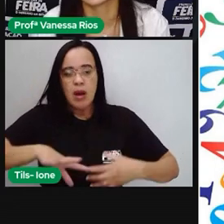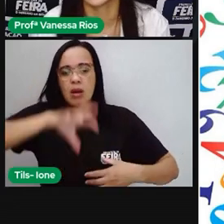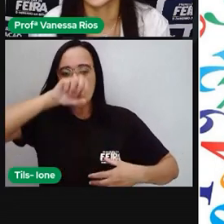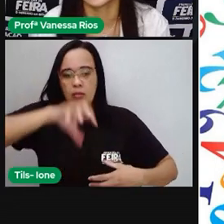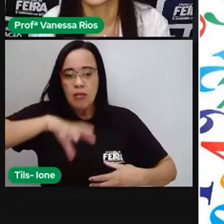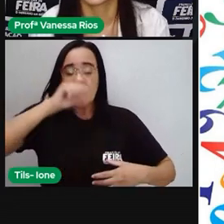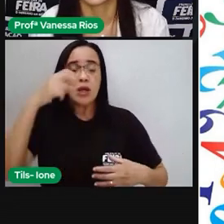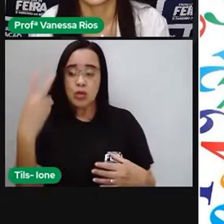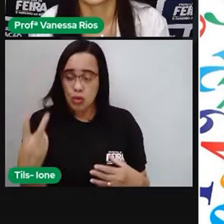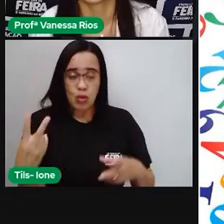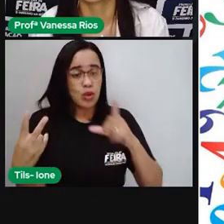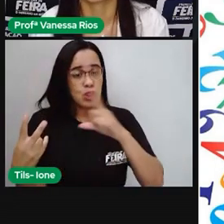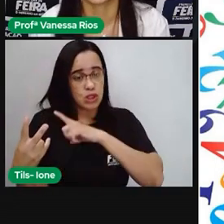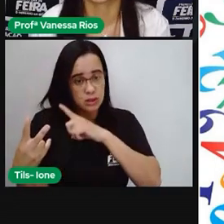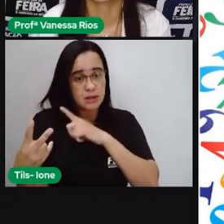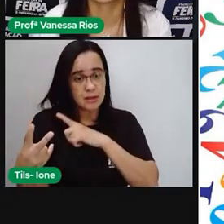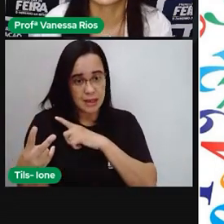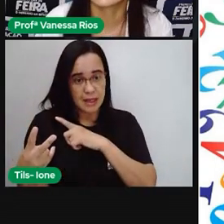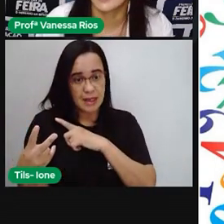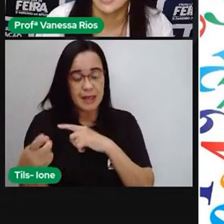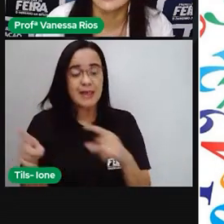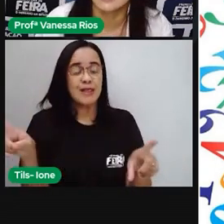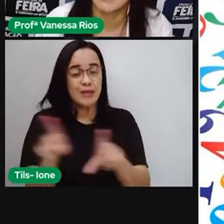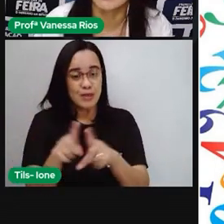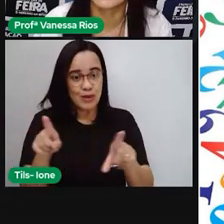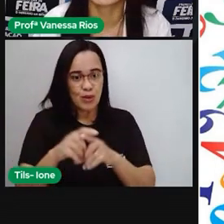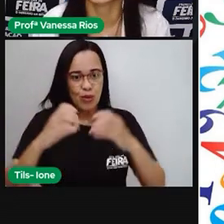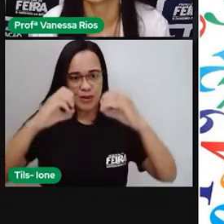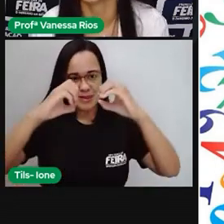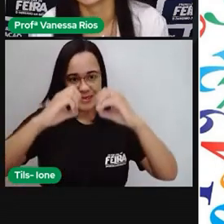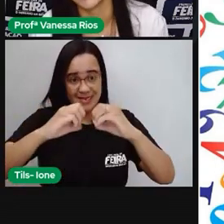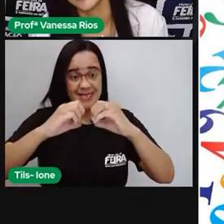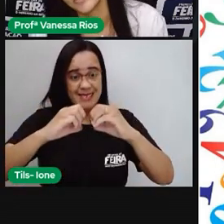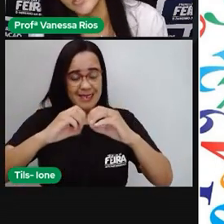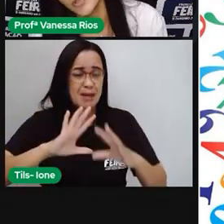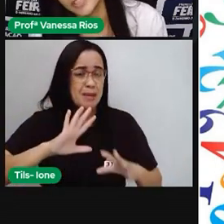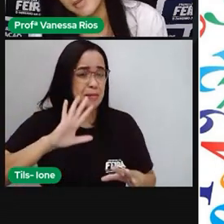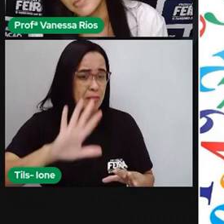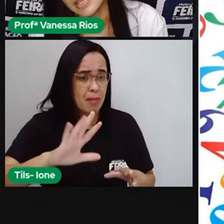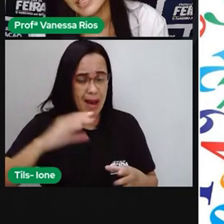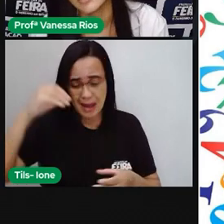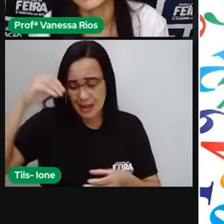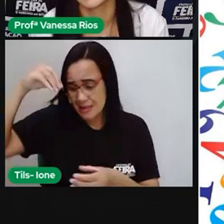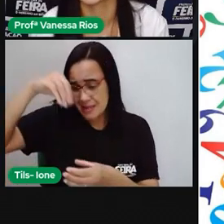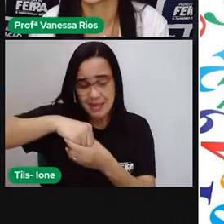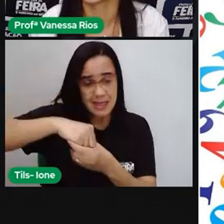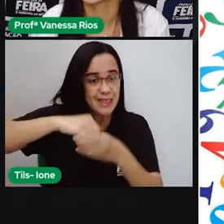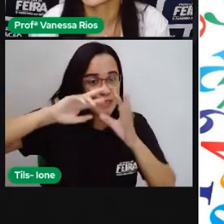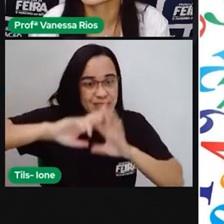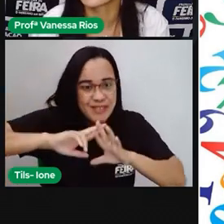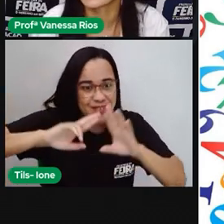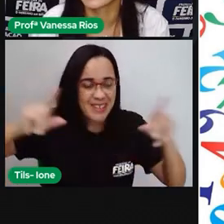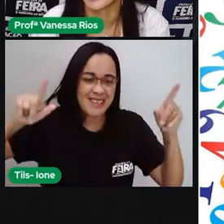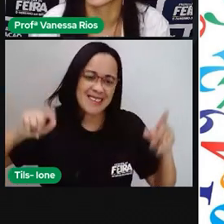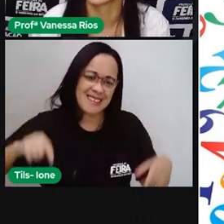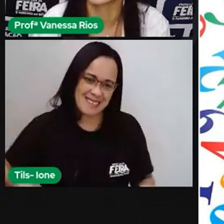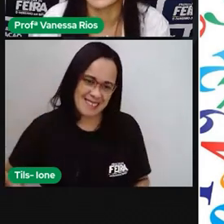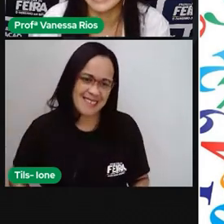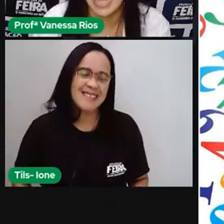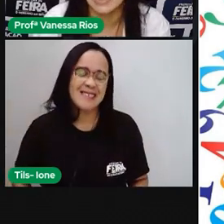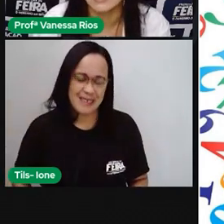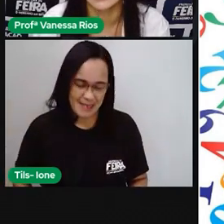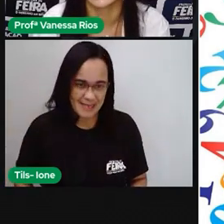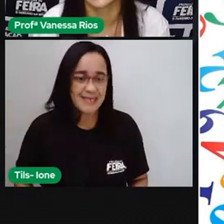aí que existe diferenças em relação ao tamanho, ao posicionamento e mesmo esses órgãos que são aí